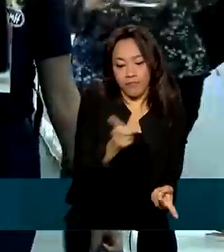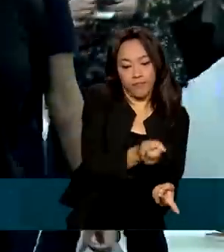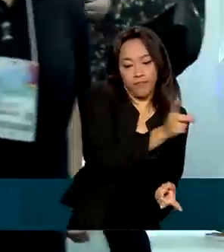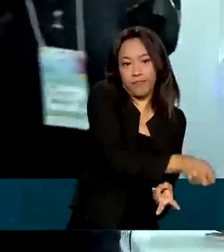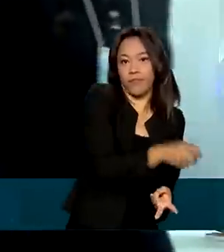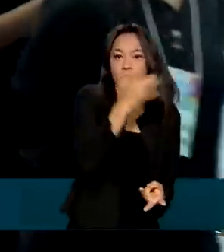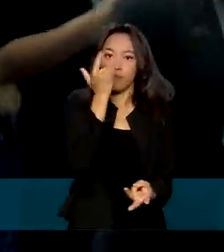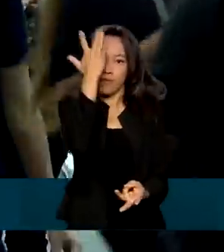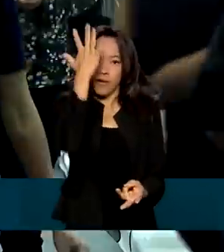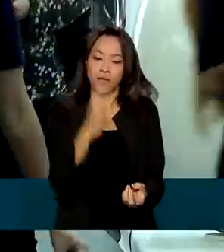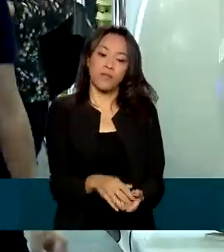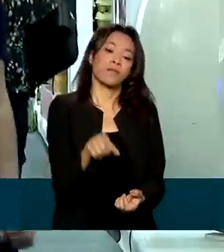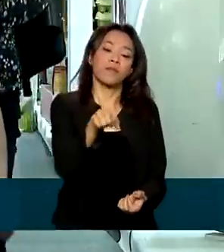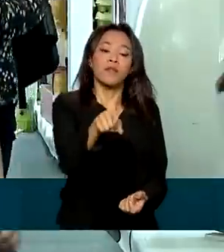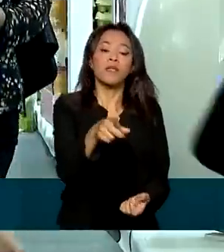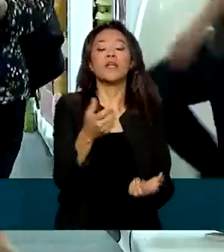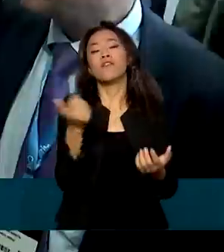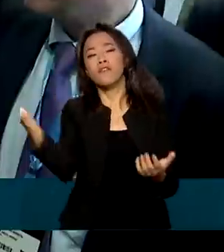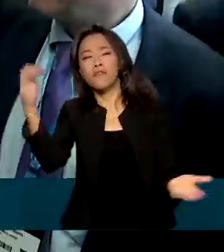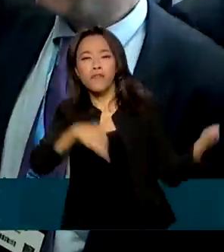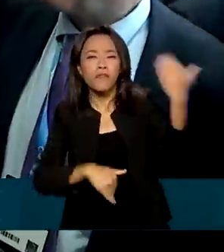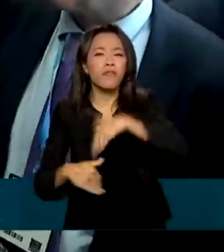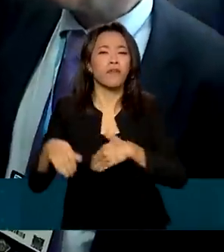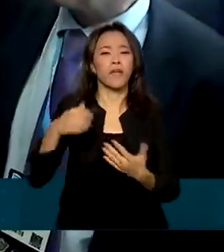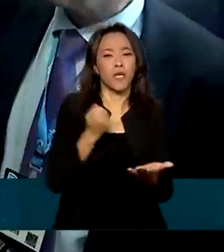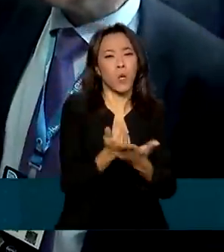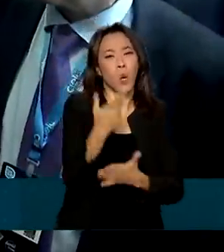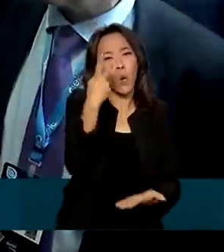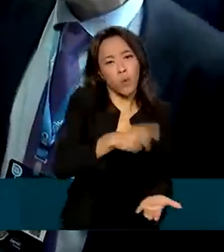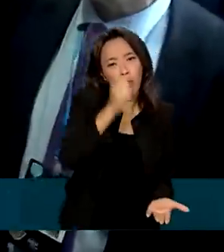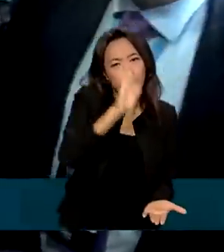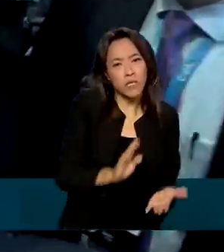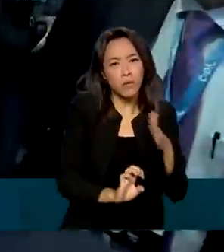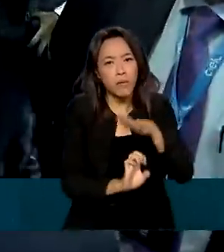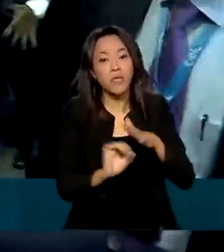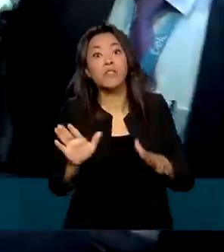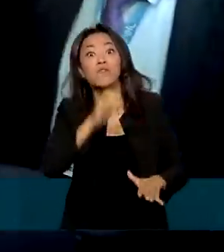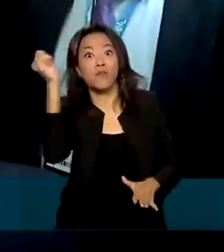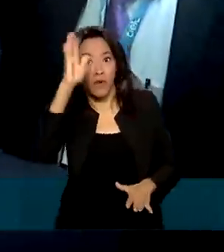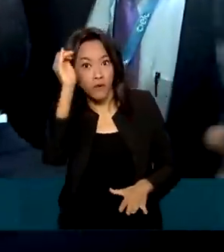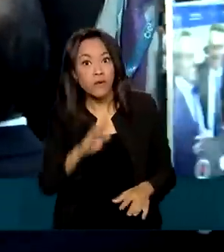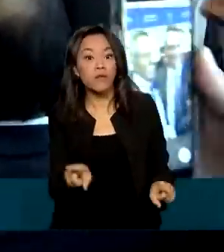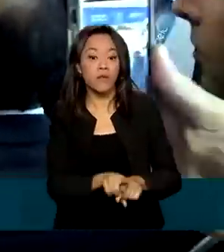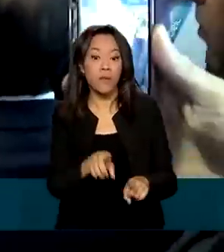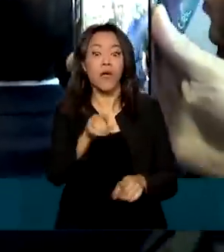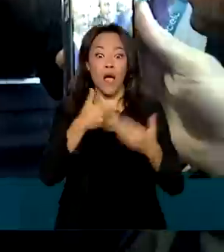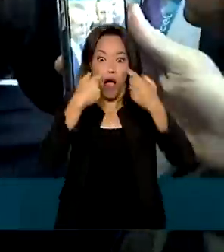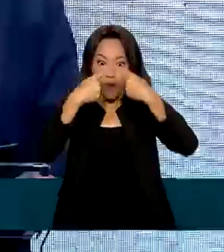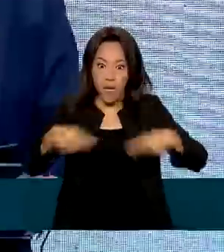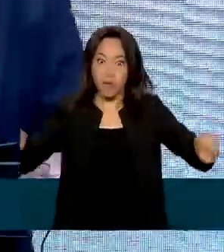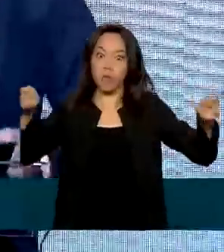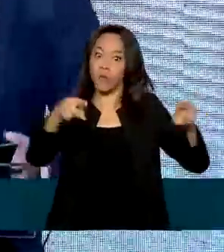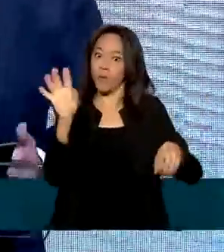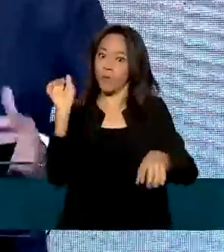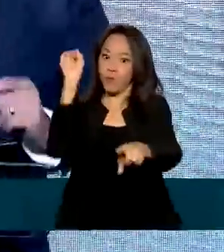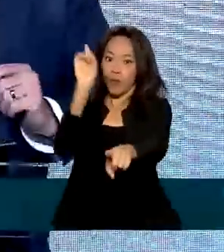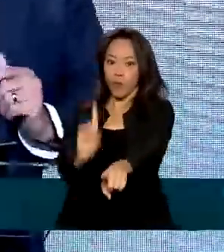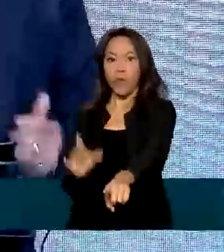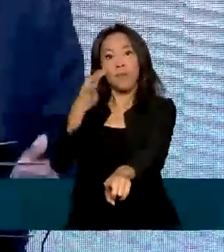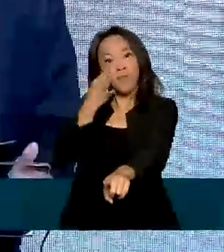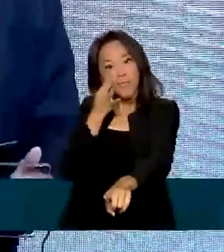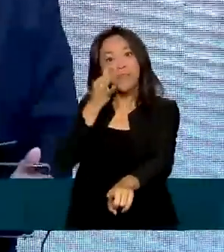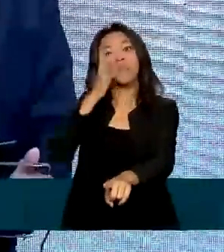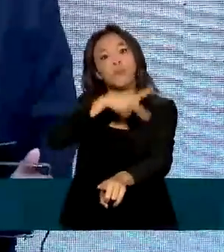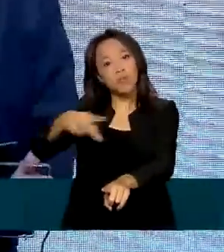compradores nacionais e internacionais. A abertura contou com a participação do presidente Jair Bolsonaro, que destacou a